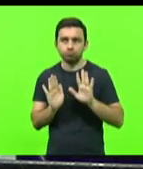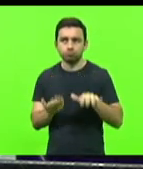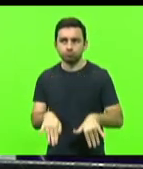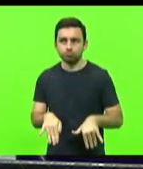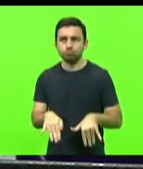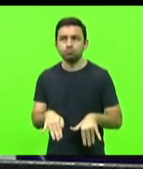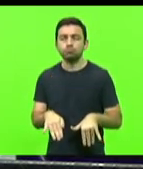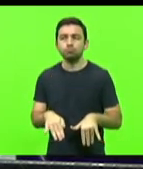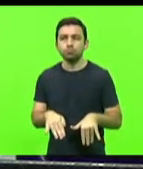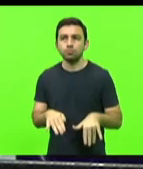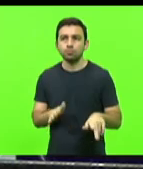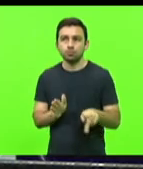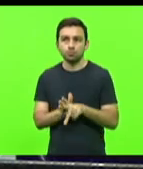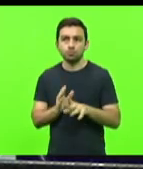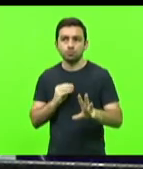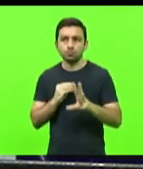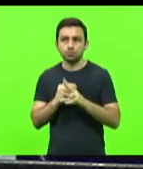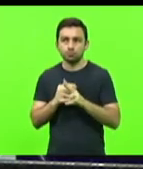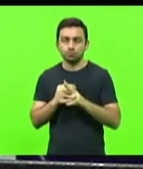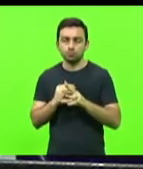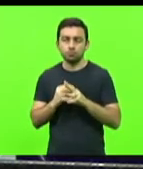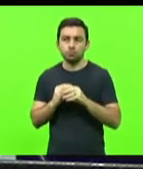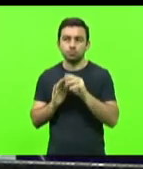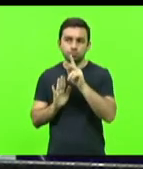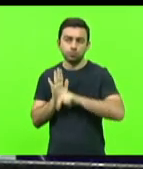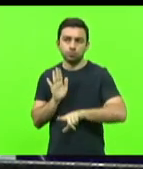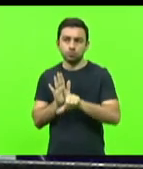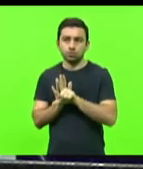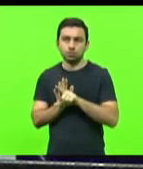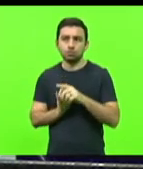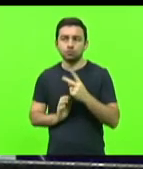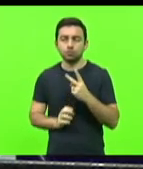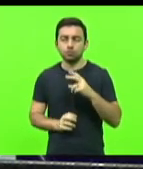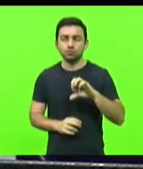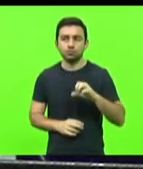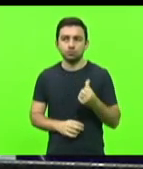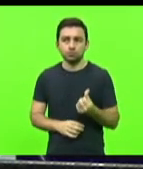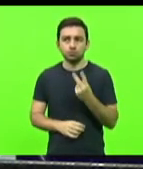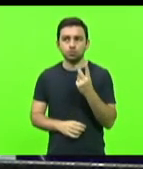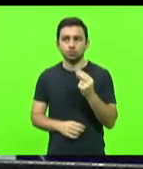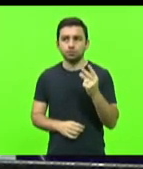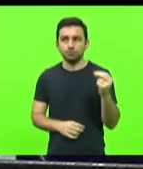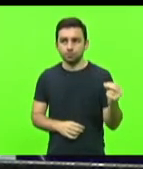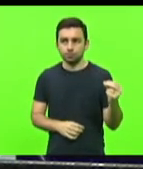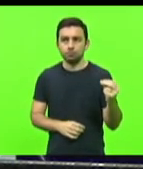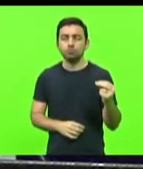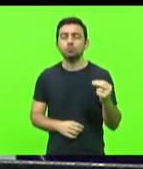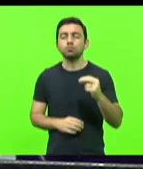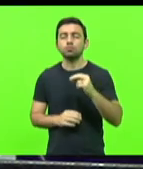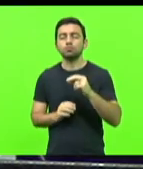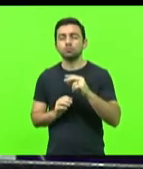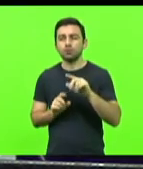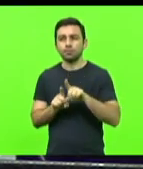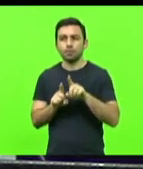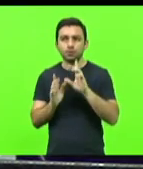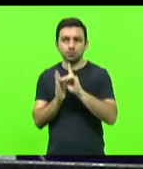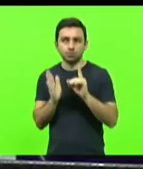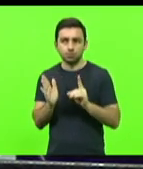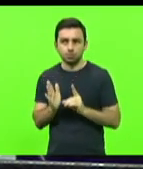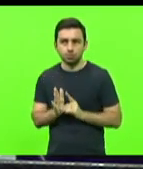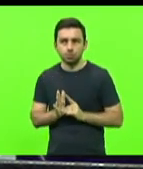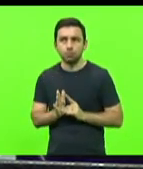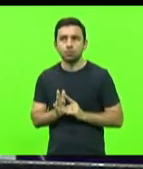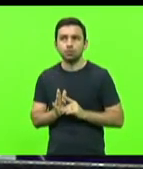exaradas ao projeto de lei número 296-2020, ao projeto de decreto legislativo número